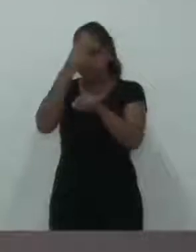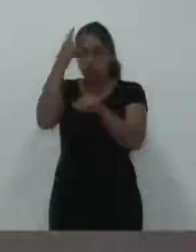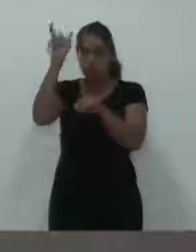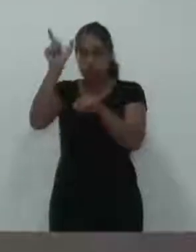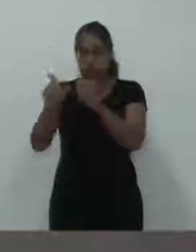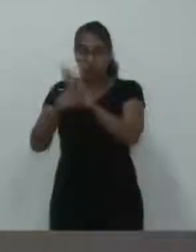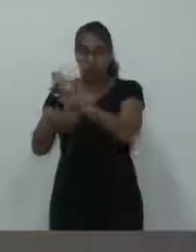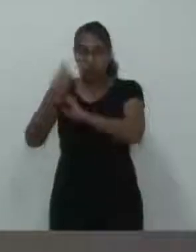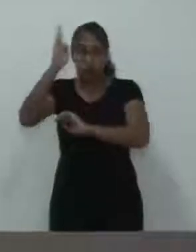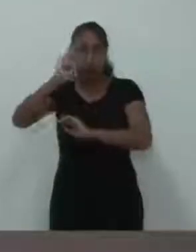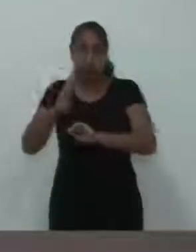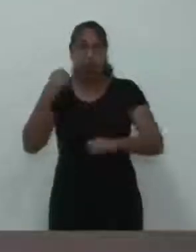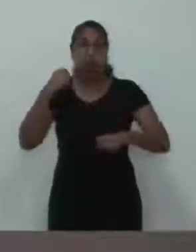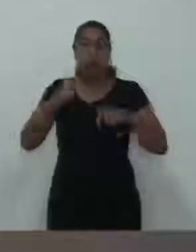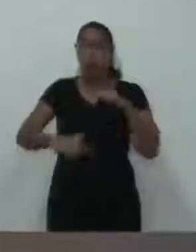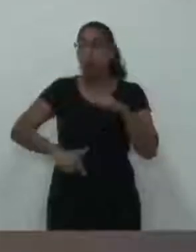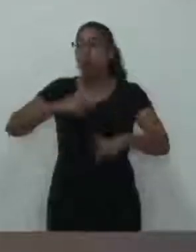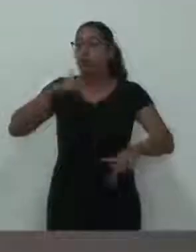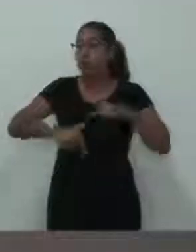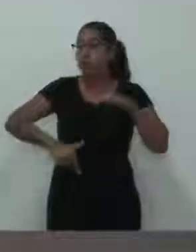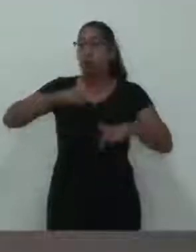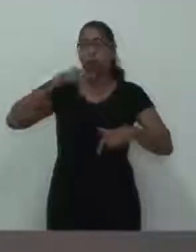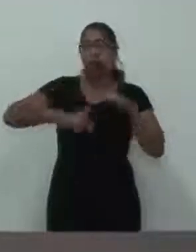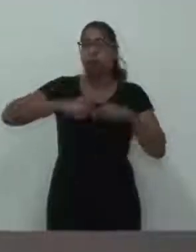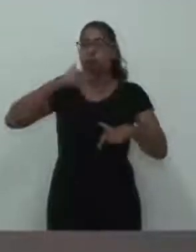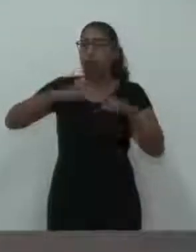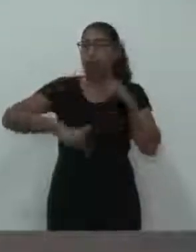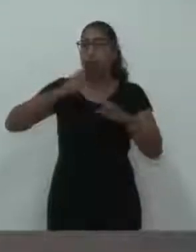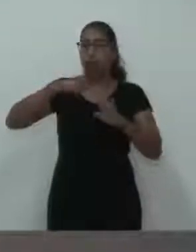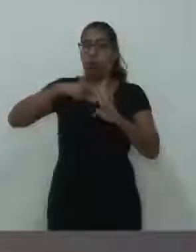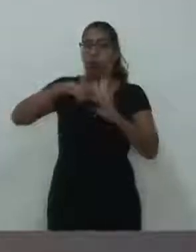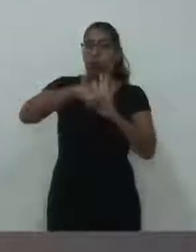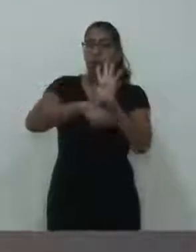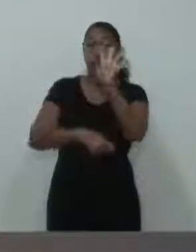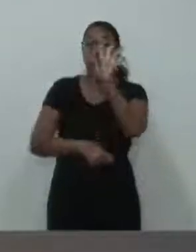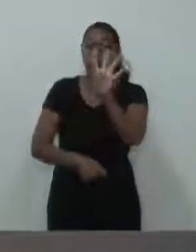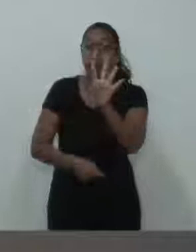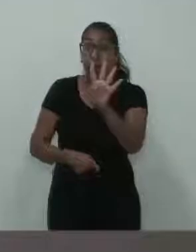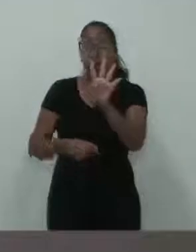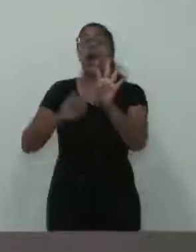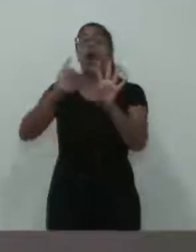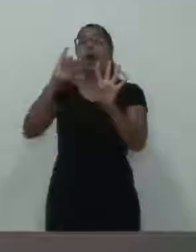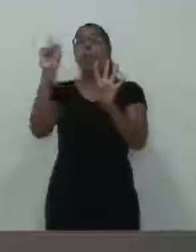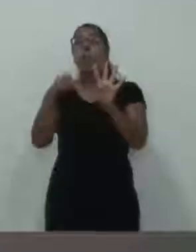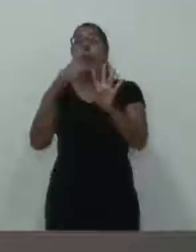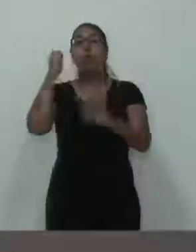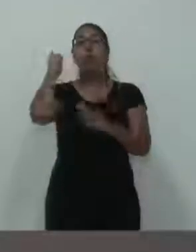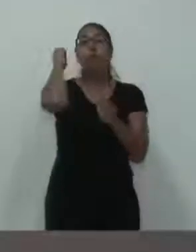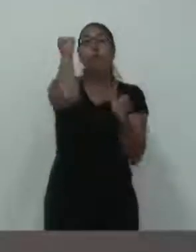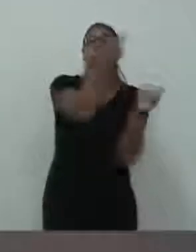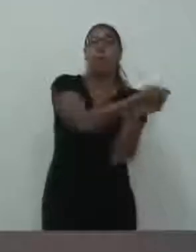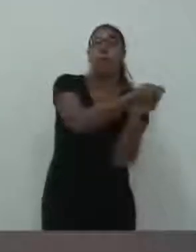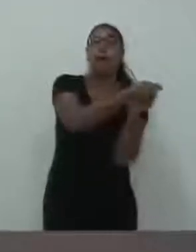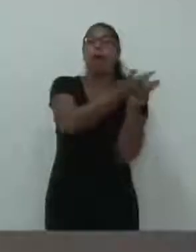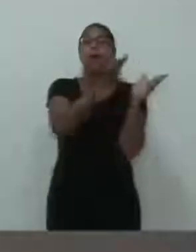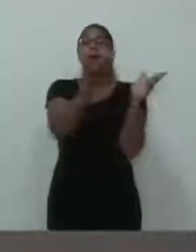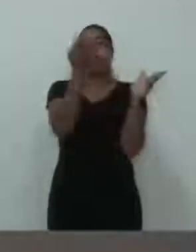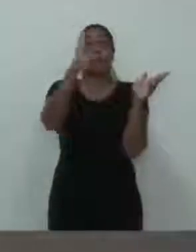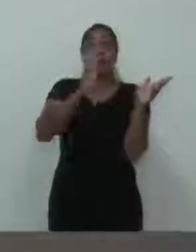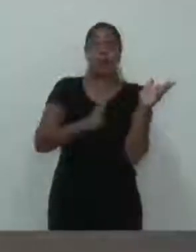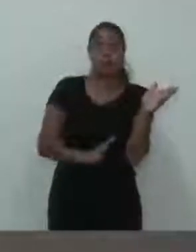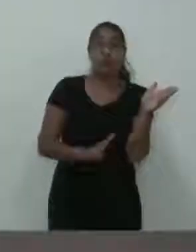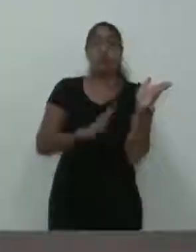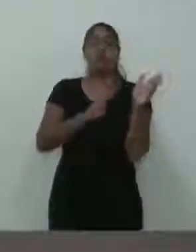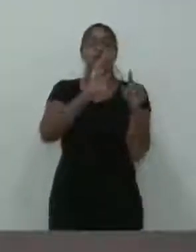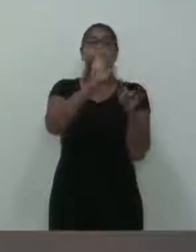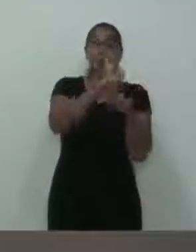meses para dar o dinheiro para os governos federais, estaduais e municipais. Quatro meses.